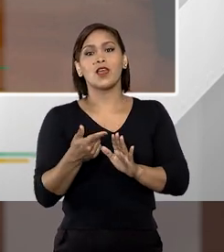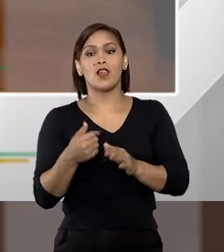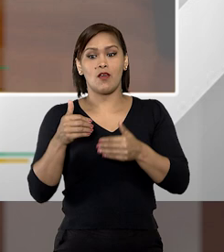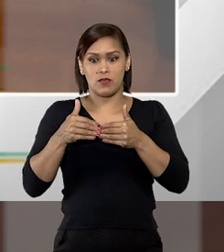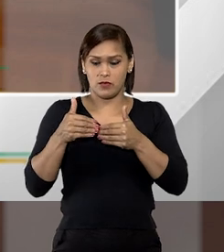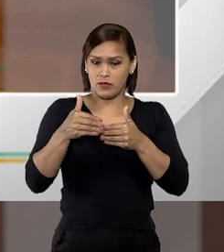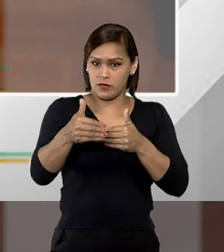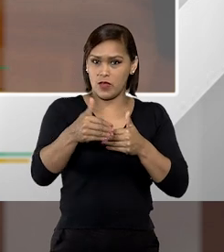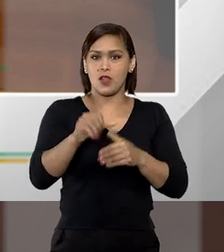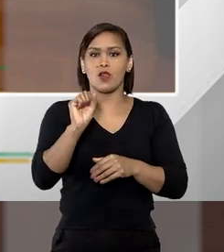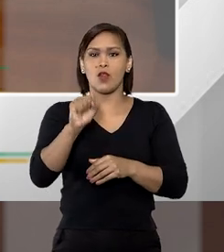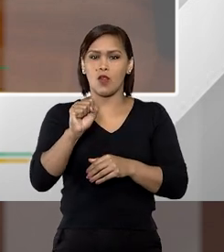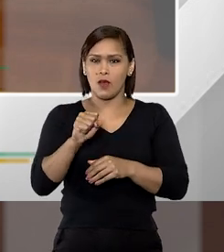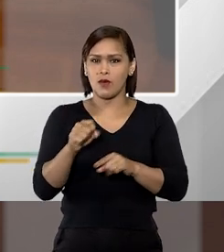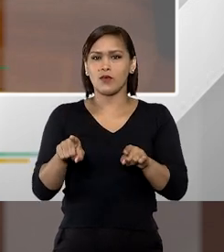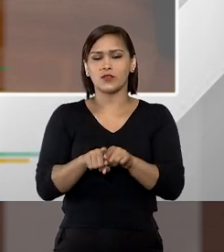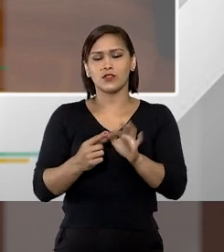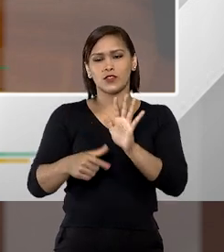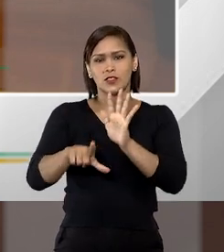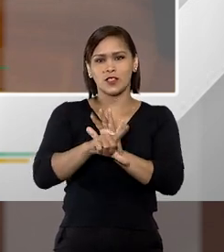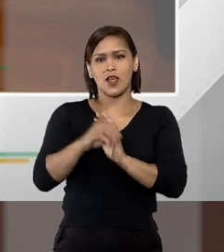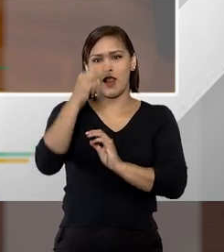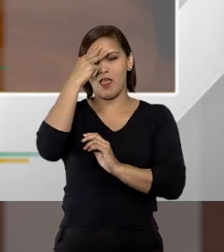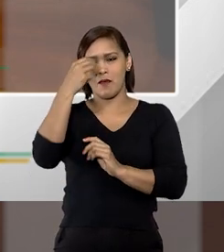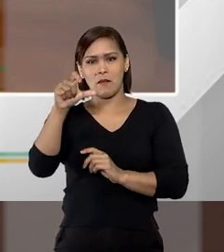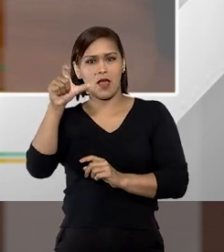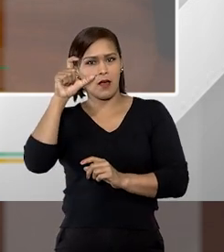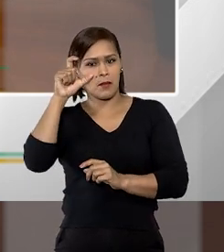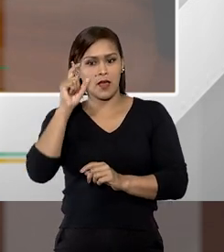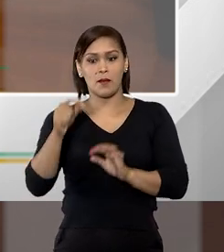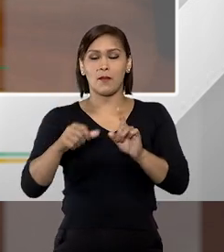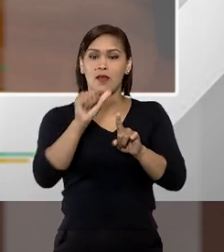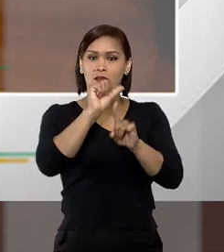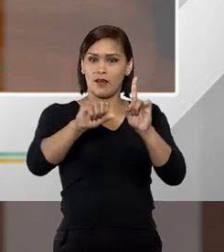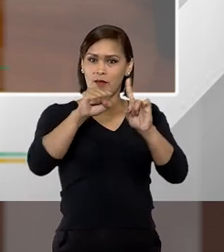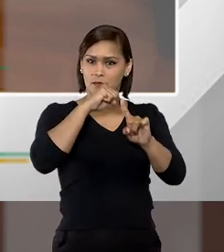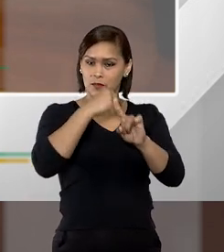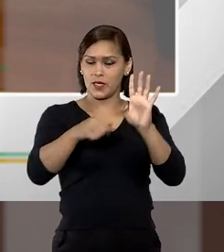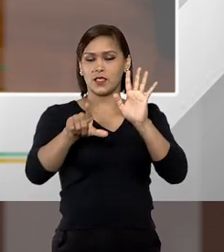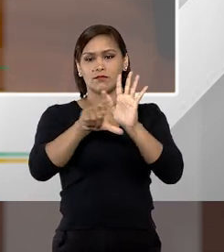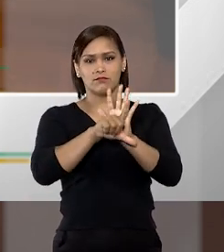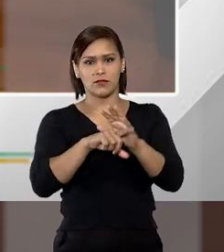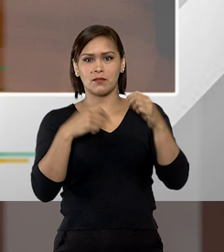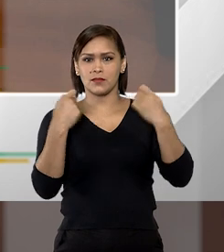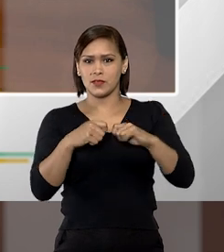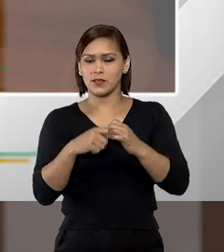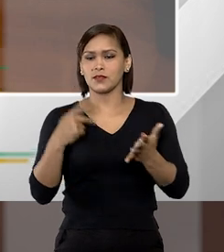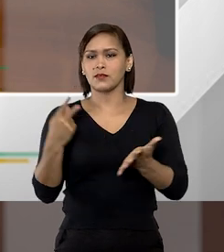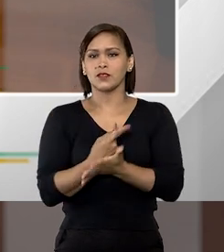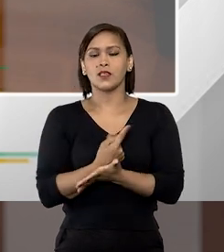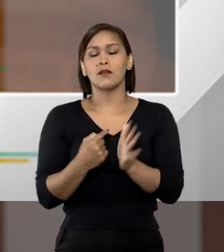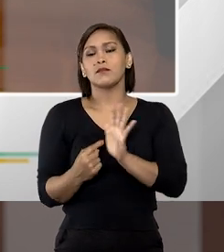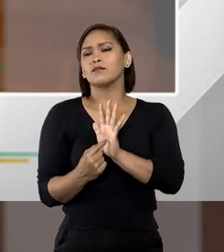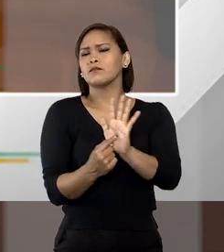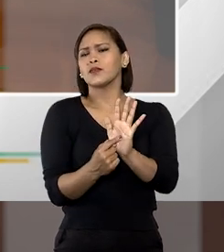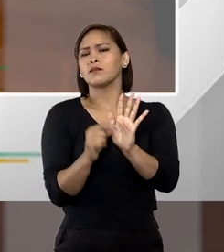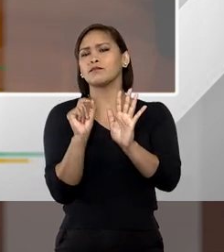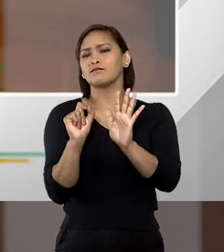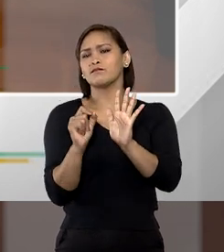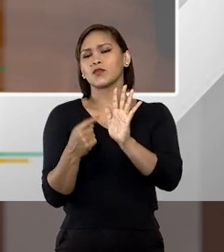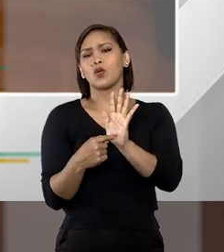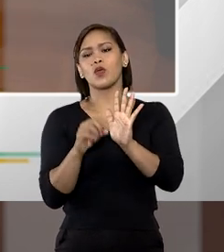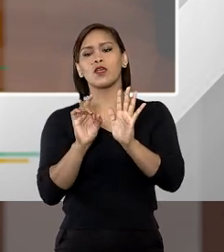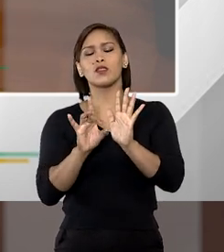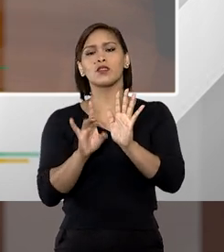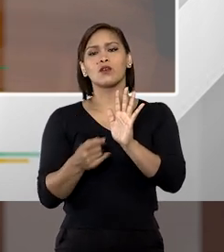longe, a lei Maria da Penha foi longe, mas a lei do feminicídio era necessária também, porque para mostrar exatamente isso, para mostrar